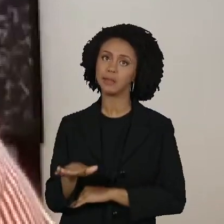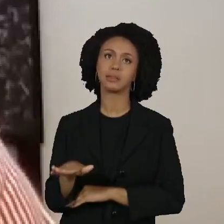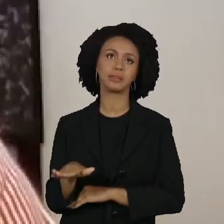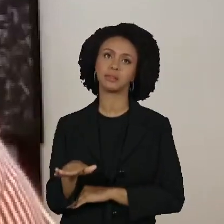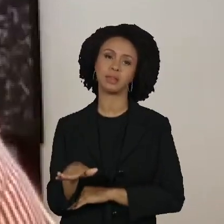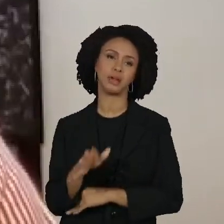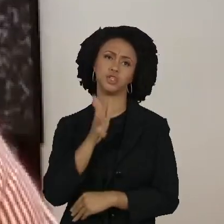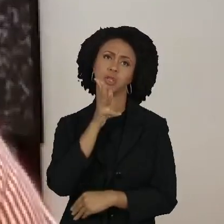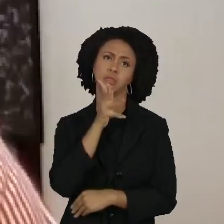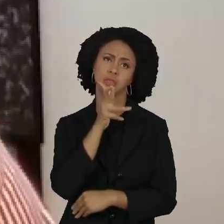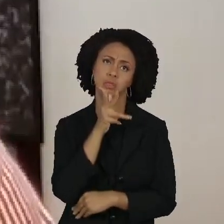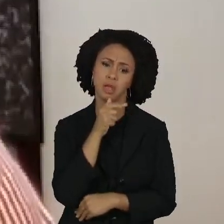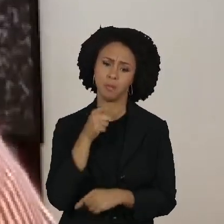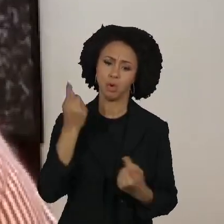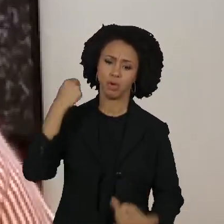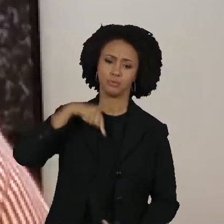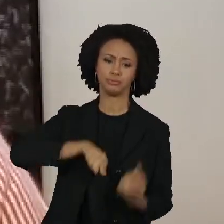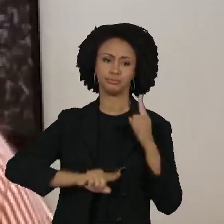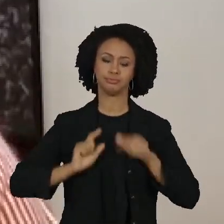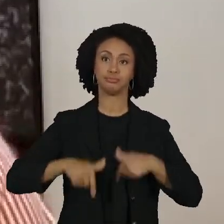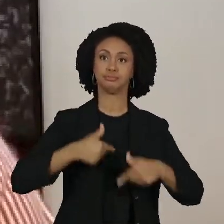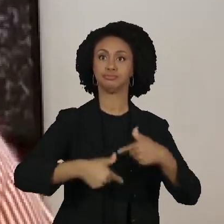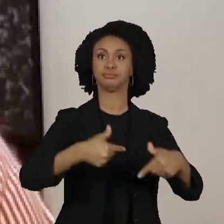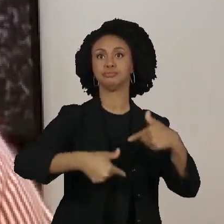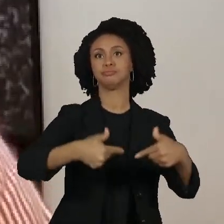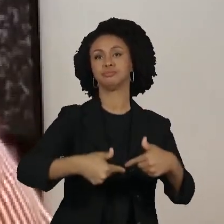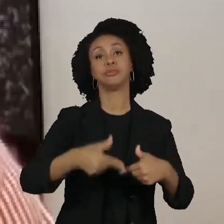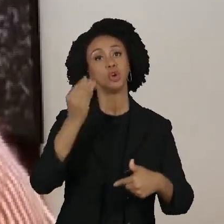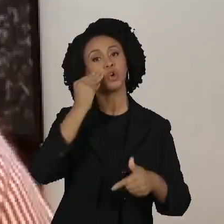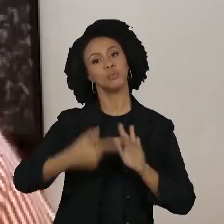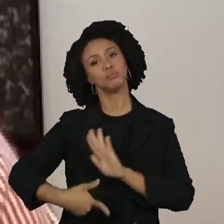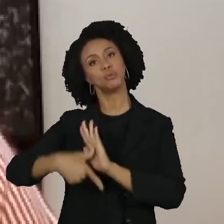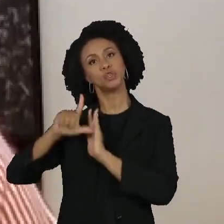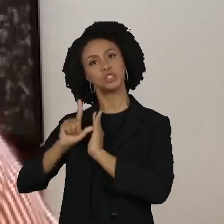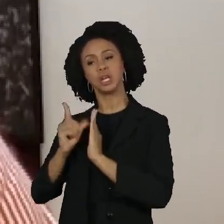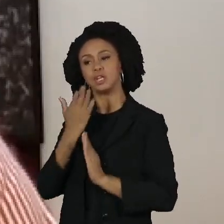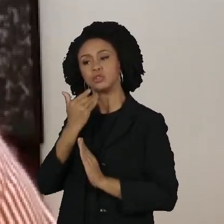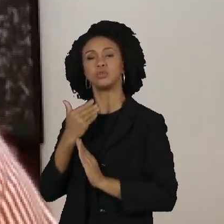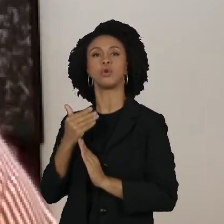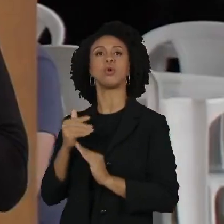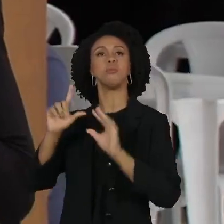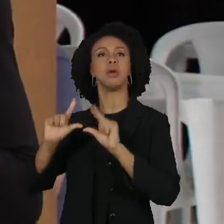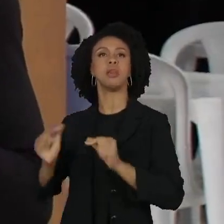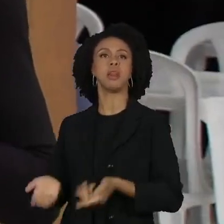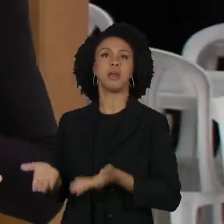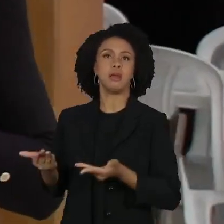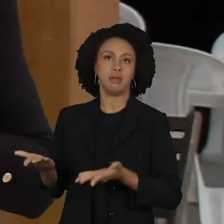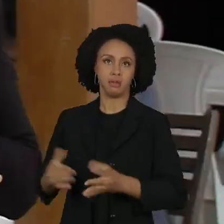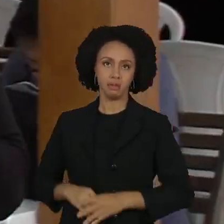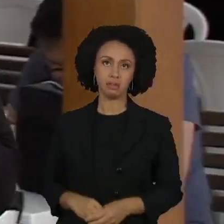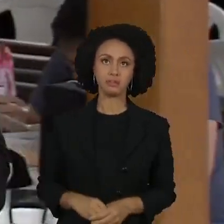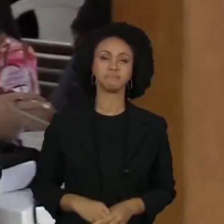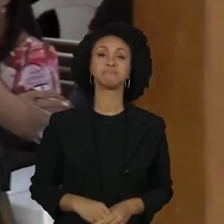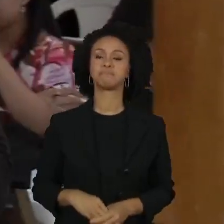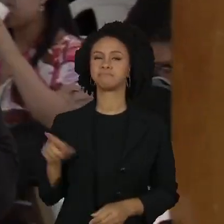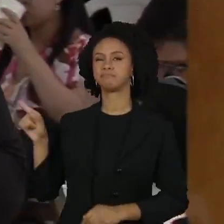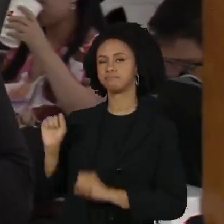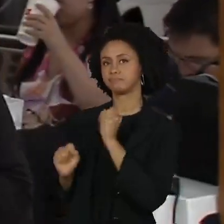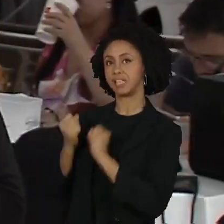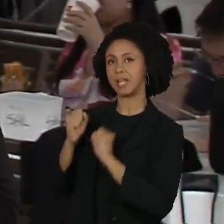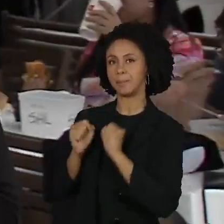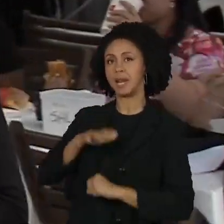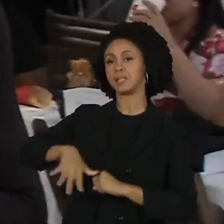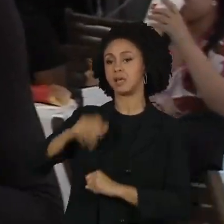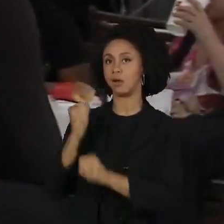será muito menor do que você tivesse evitado, principalmente os alimentos mais gordurosos. Essa empresa, na área da construção